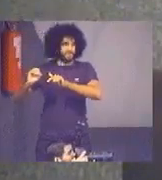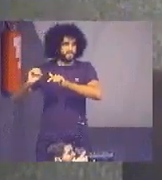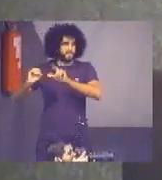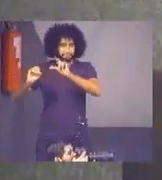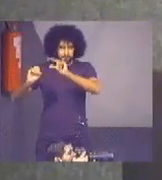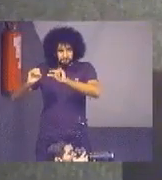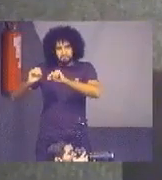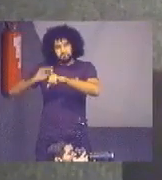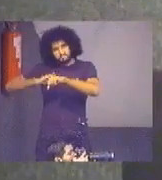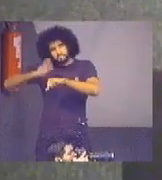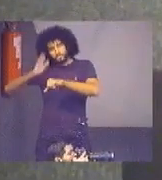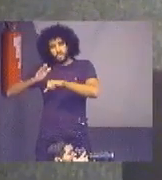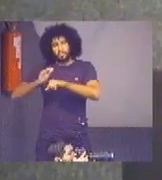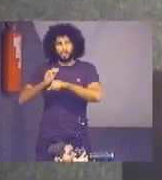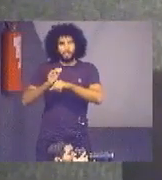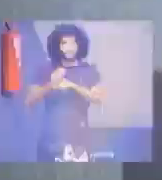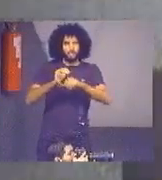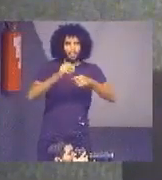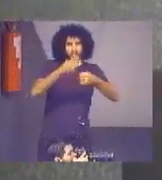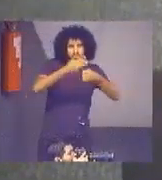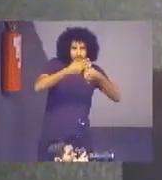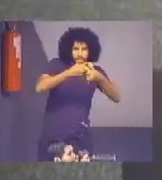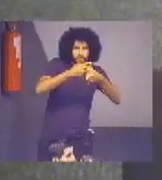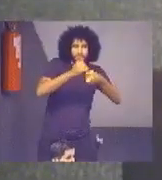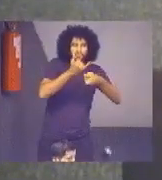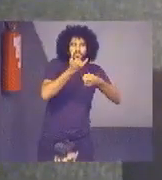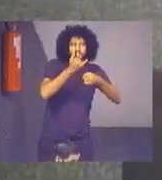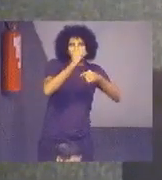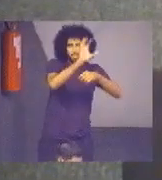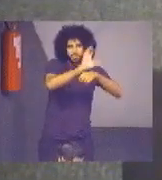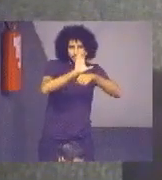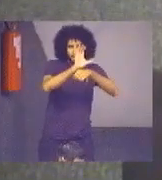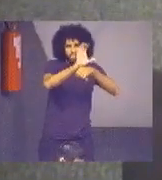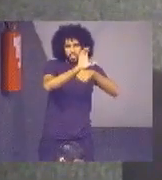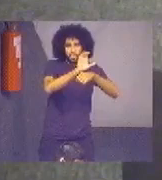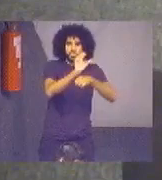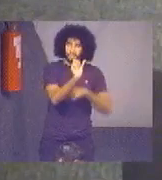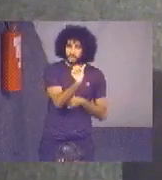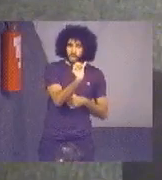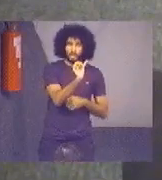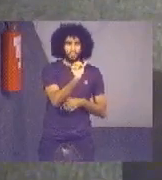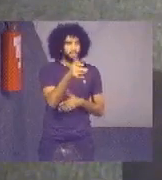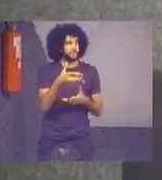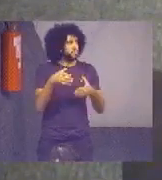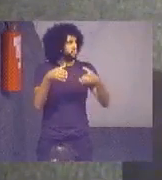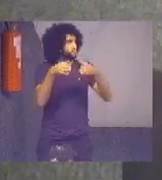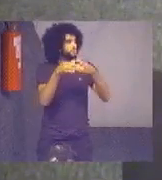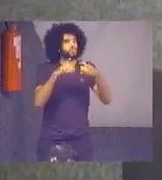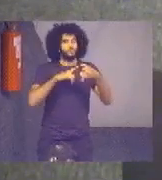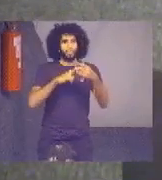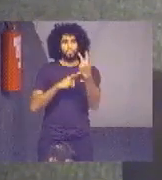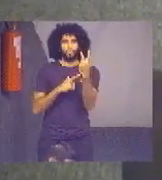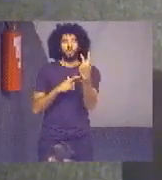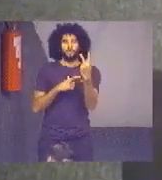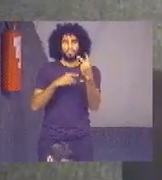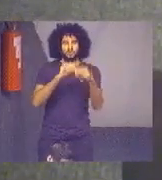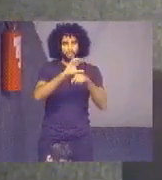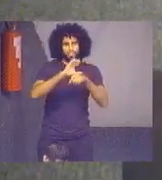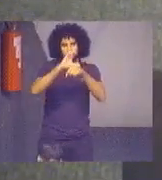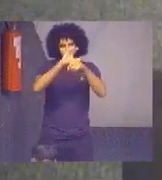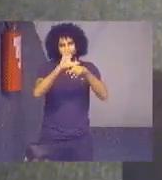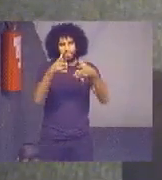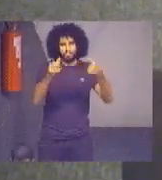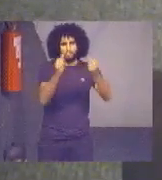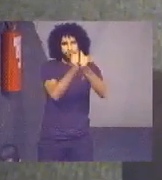na militar estadual 6%, aí tribunais superiores e conselhos, a gente junta, são só dois conselhos, a gente junta